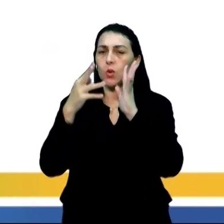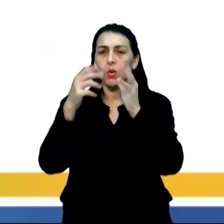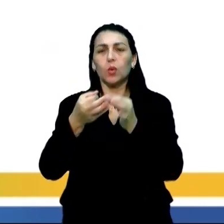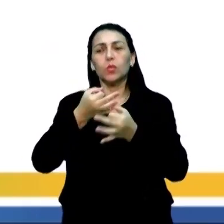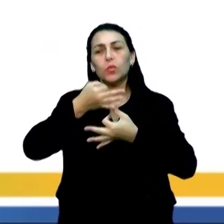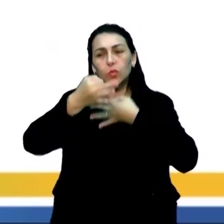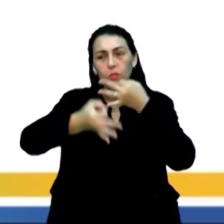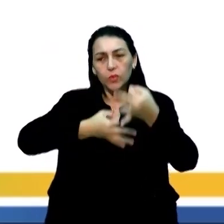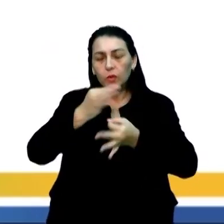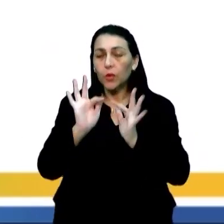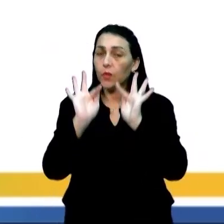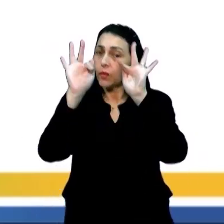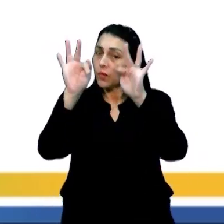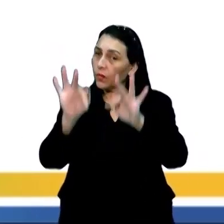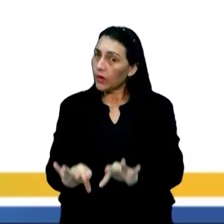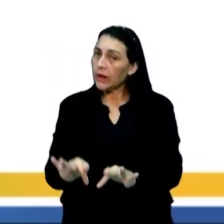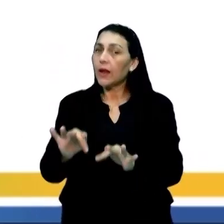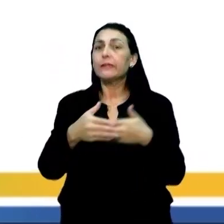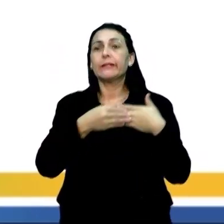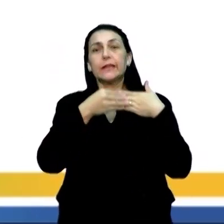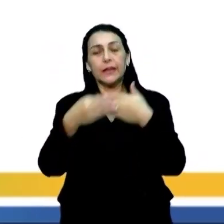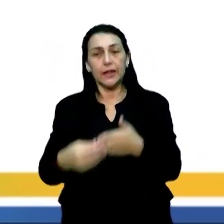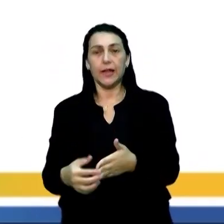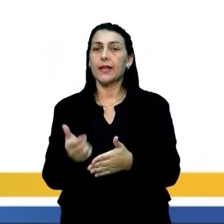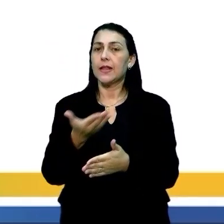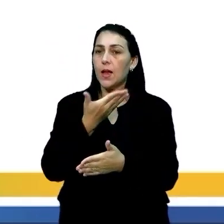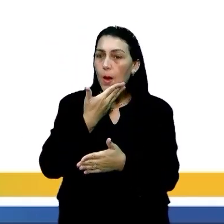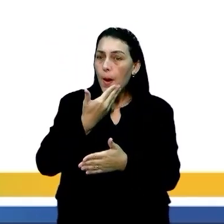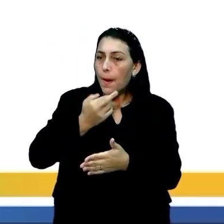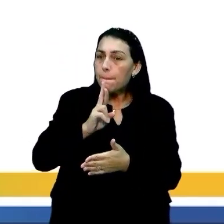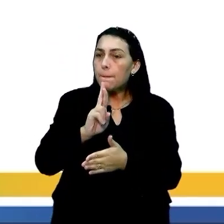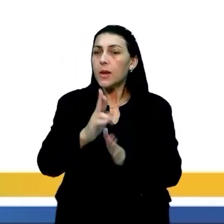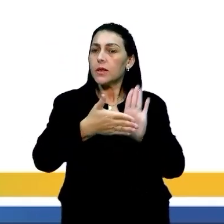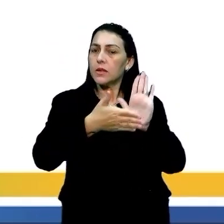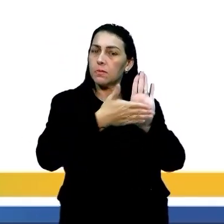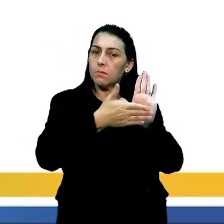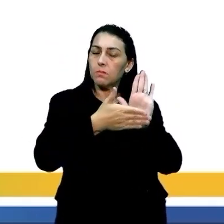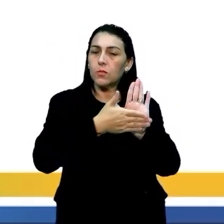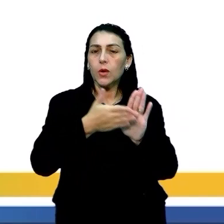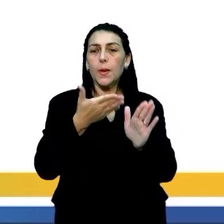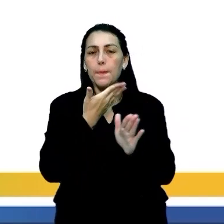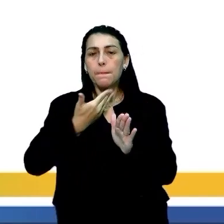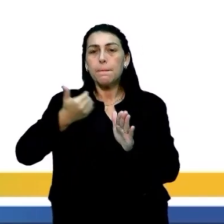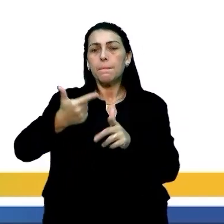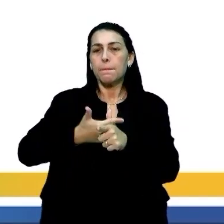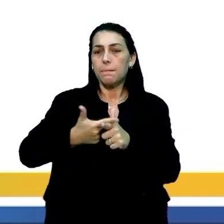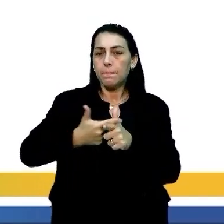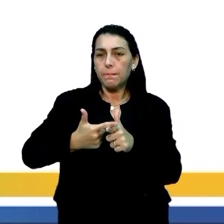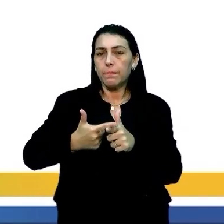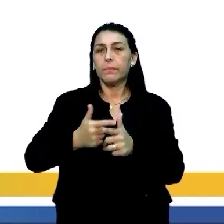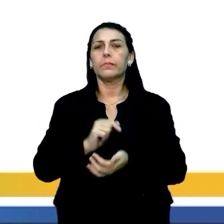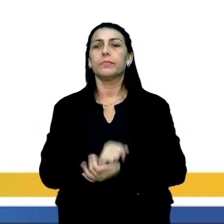argumentos. E no final do texto, você trouxe uma proposta, né? Uma solução para aquele problema.